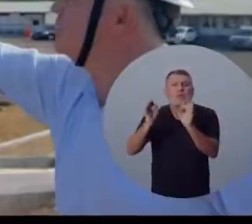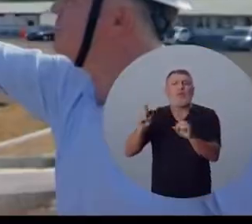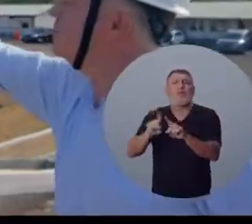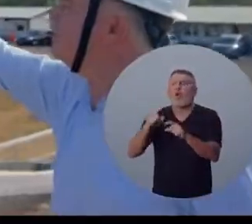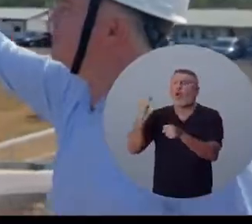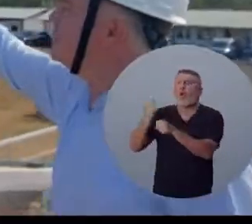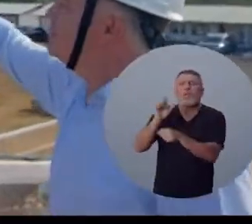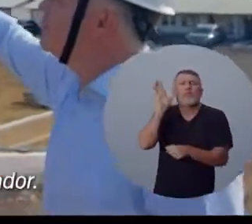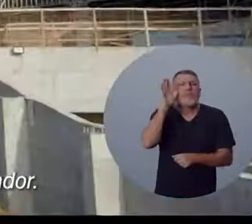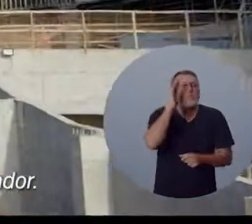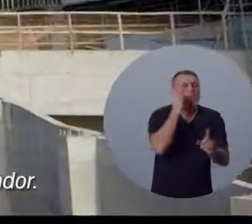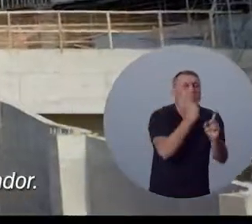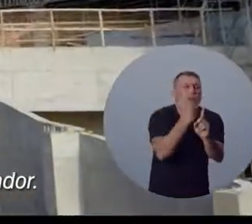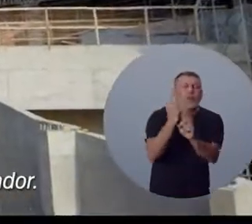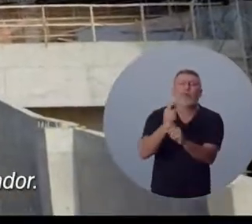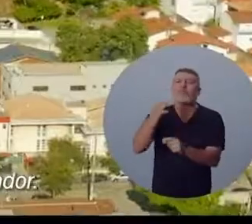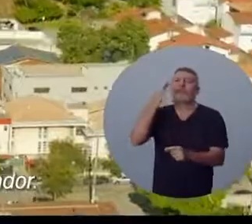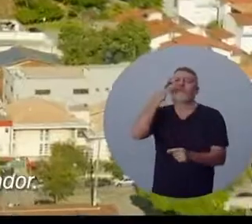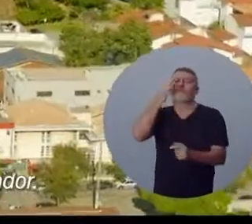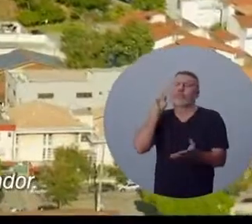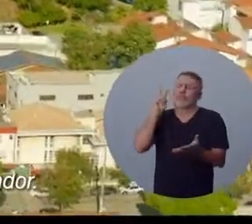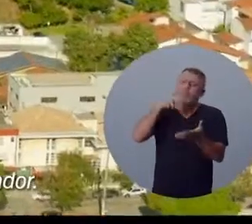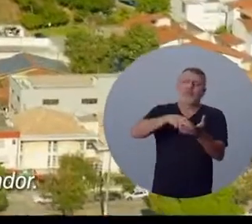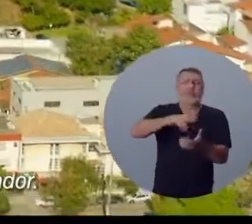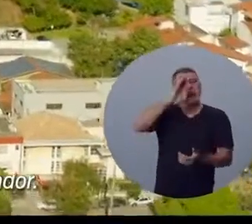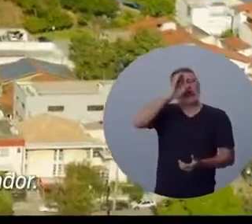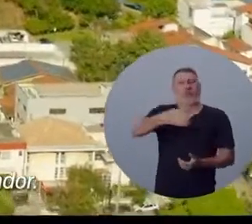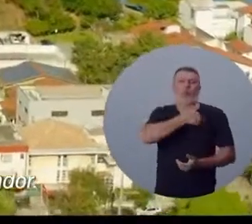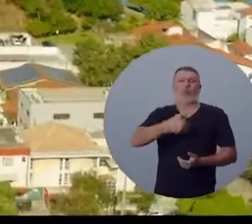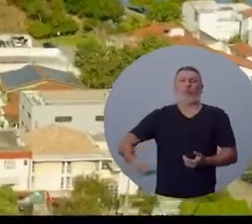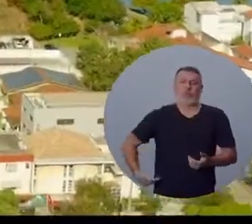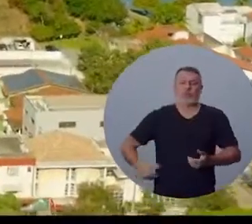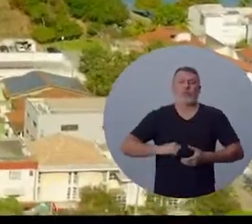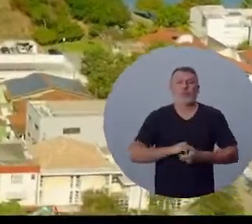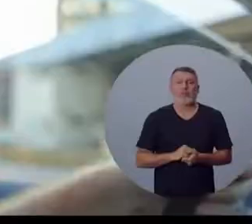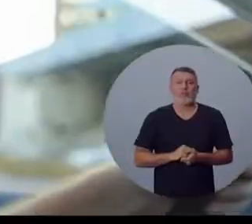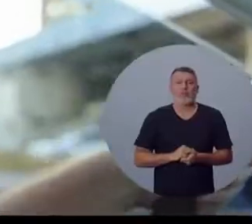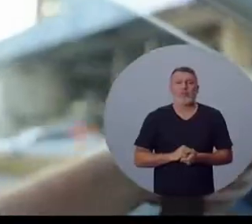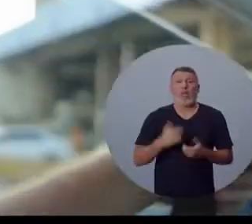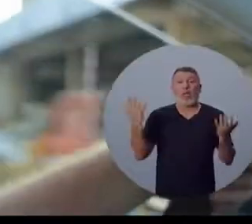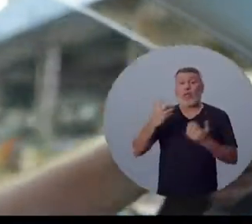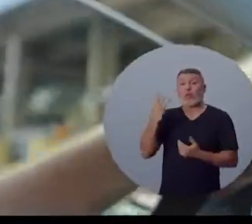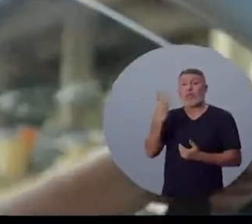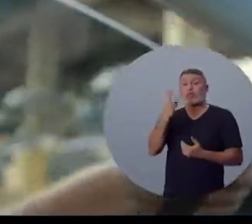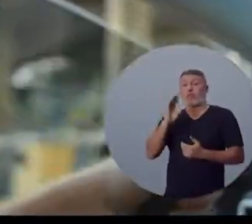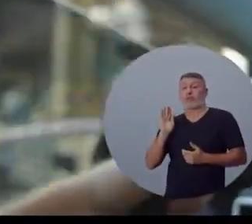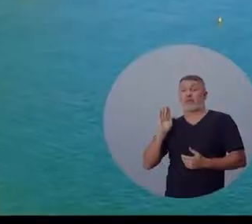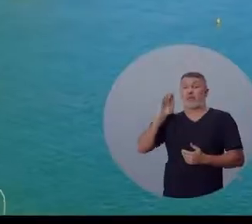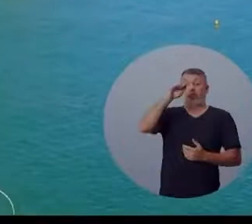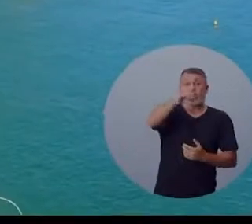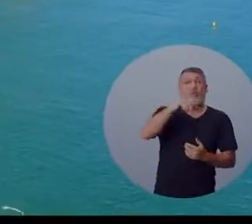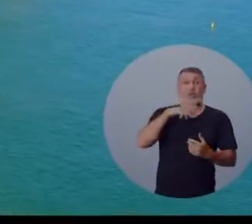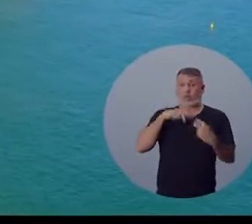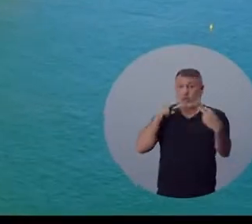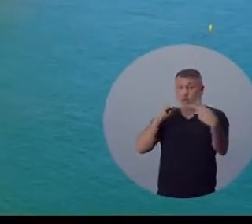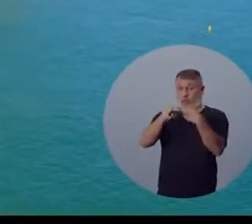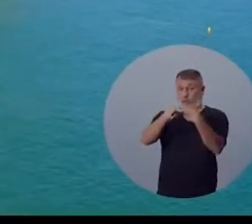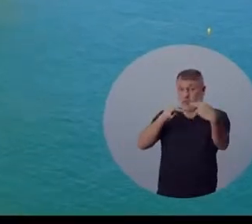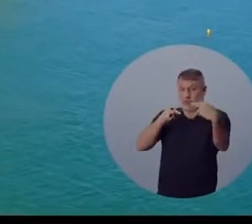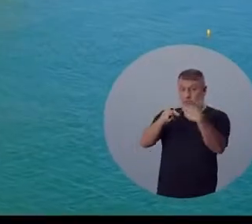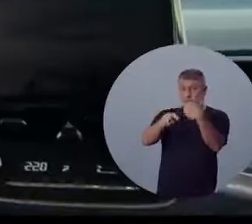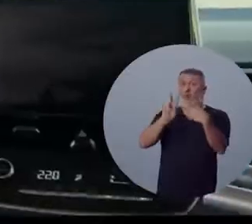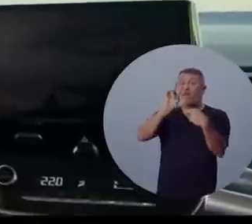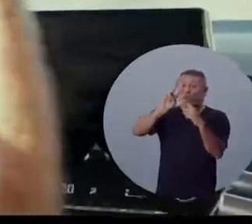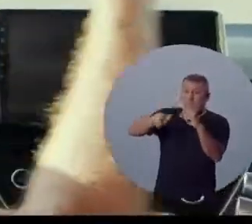colocar uma obra para andar, você tem que ter o acompanhamento direto do governador. Entrando na terceira ponte, são duas faixas